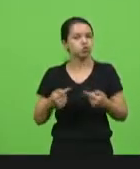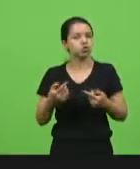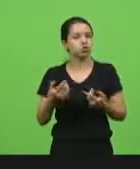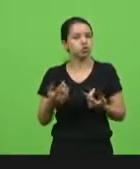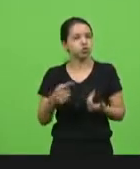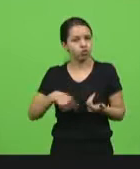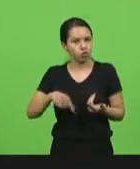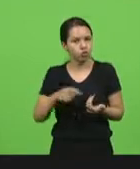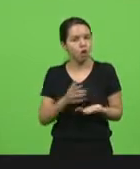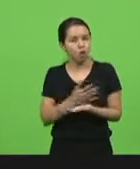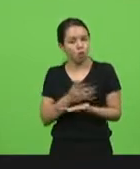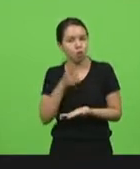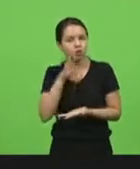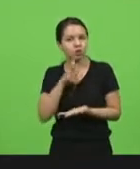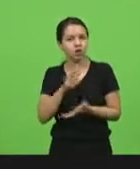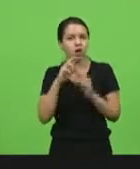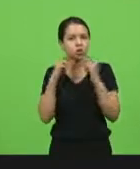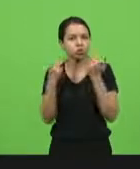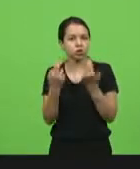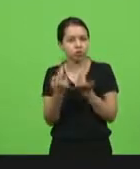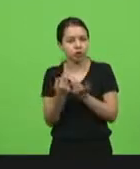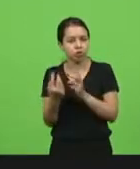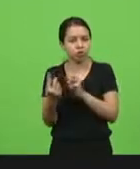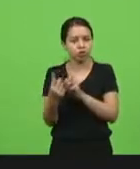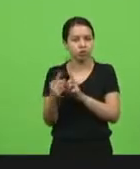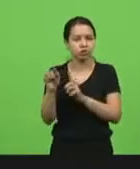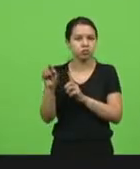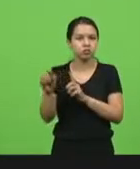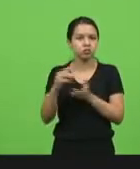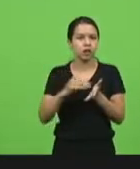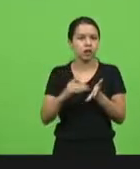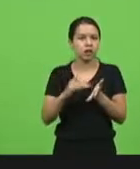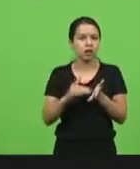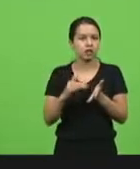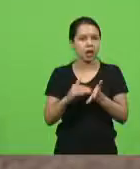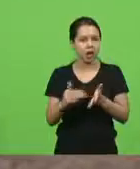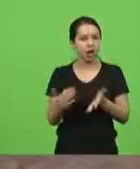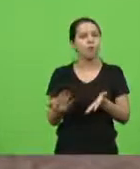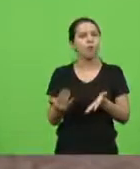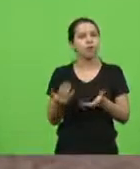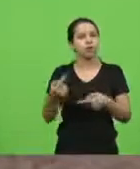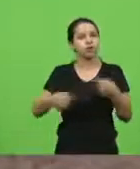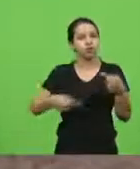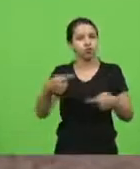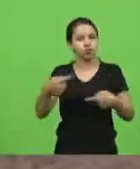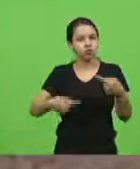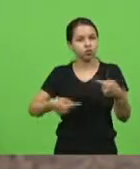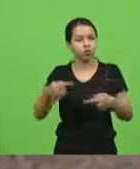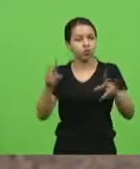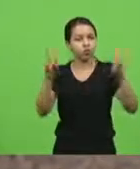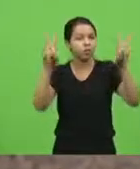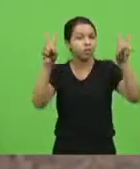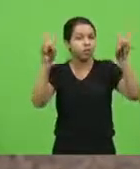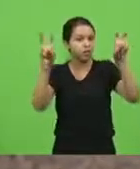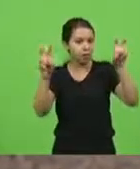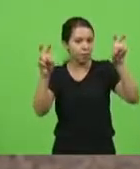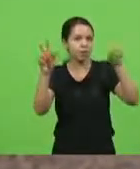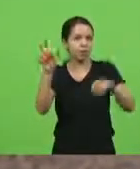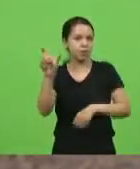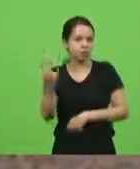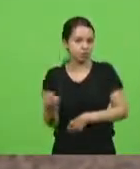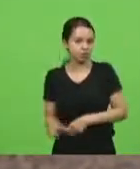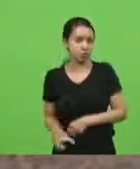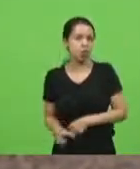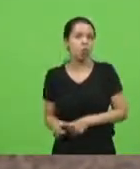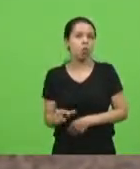com o secretário da Fazenda para discutir exatamente essa temática das pessoas com deficiência.